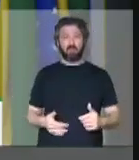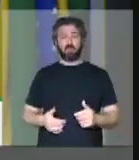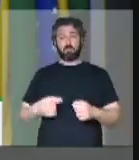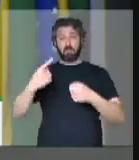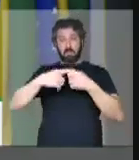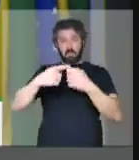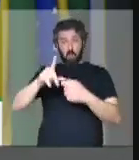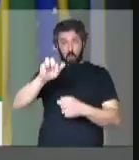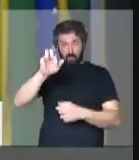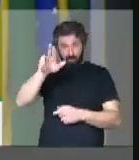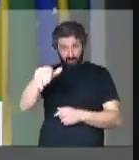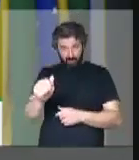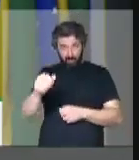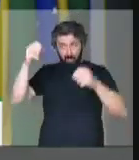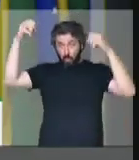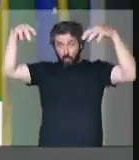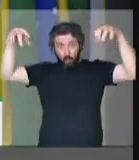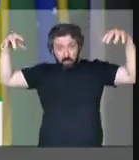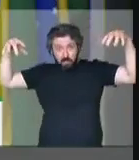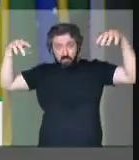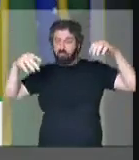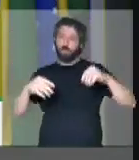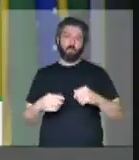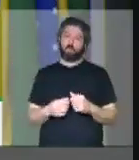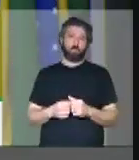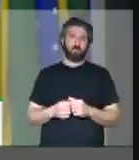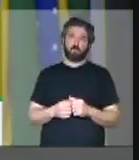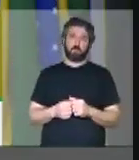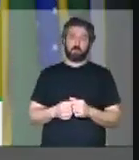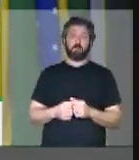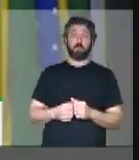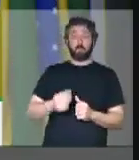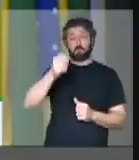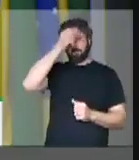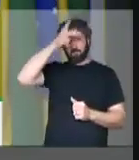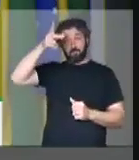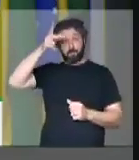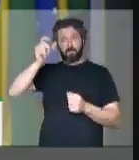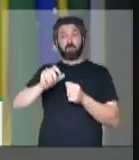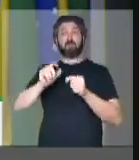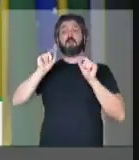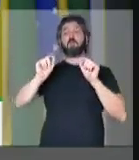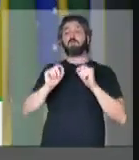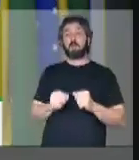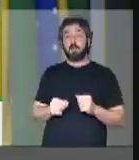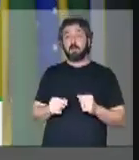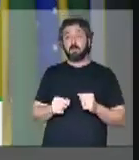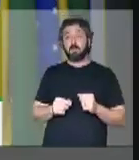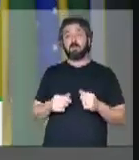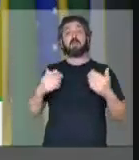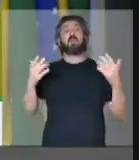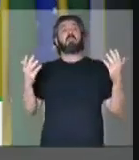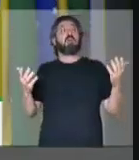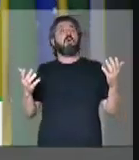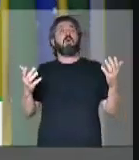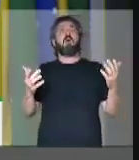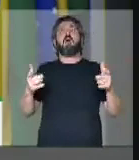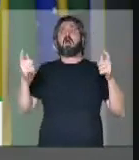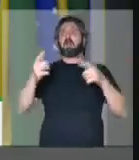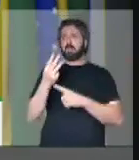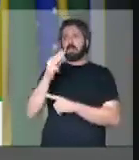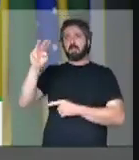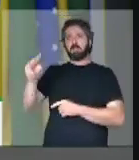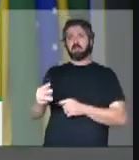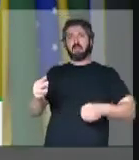na cidade de Londrina? Escavinato. Não. O prefeito de Londrina, seu Boca Aberta. Então, por que